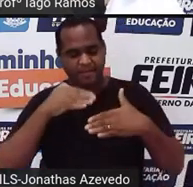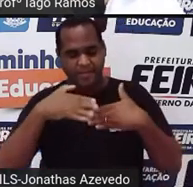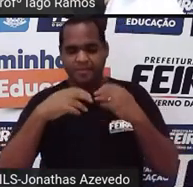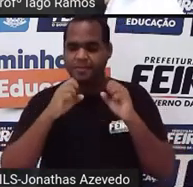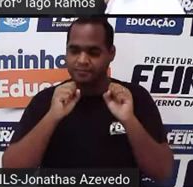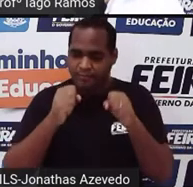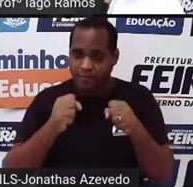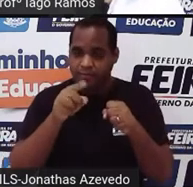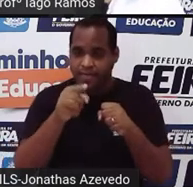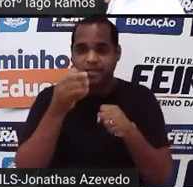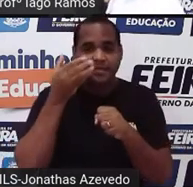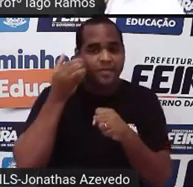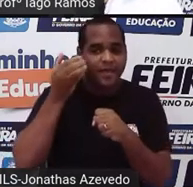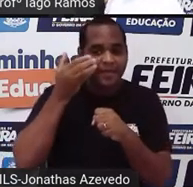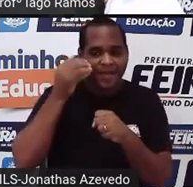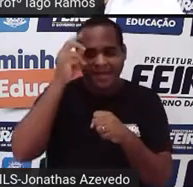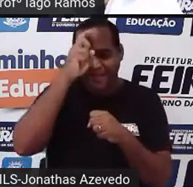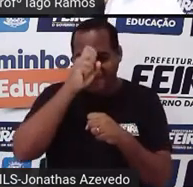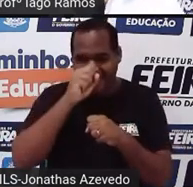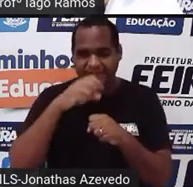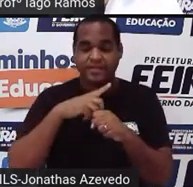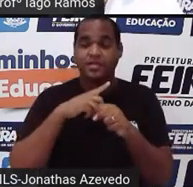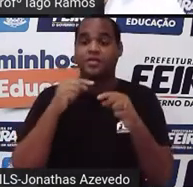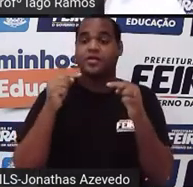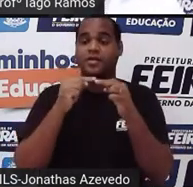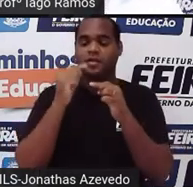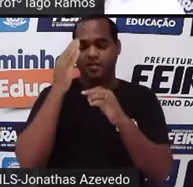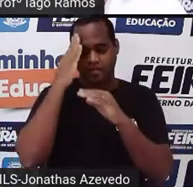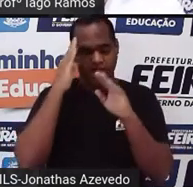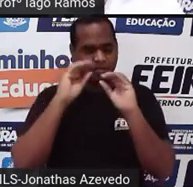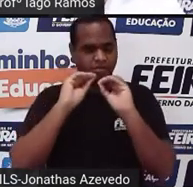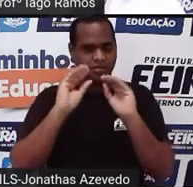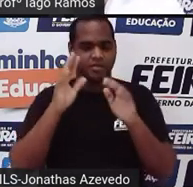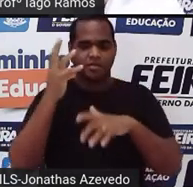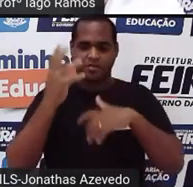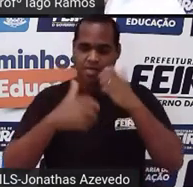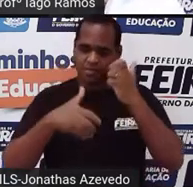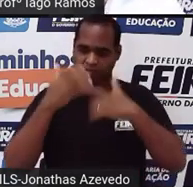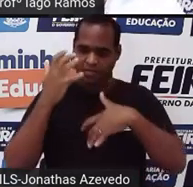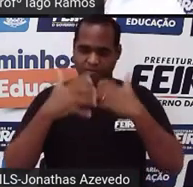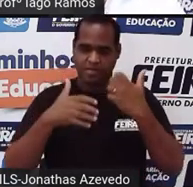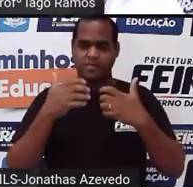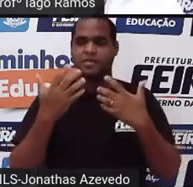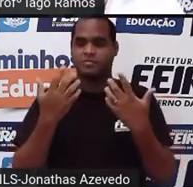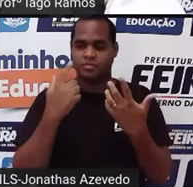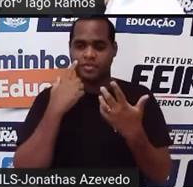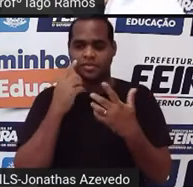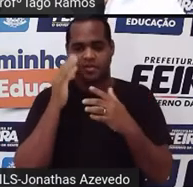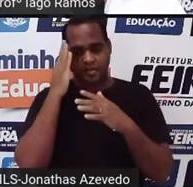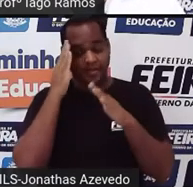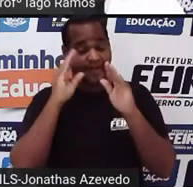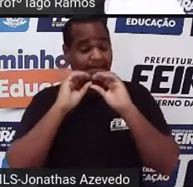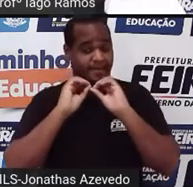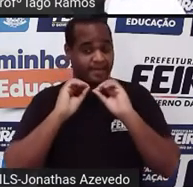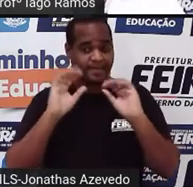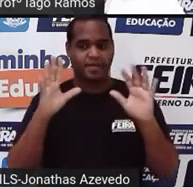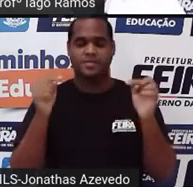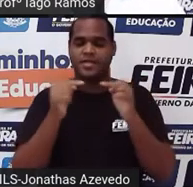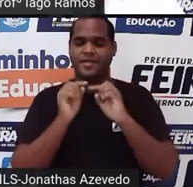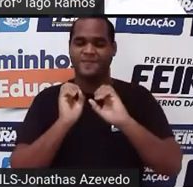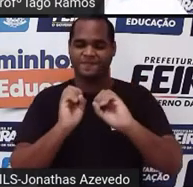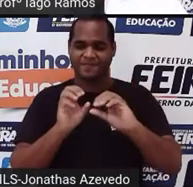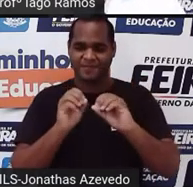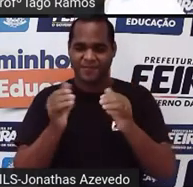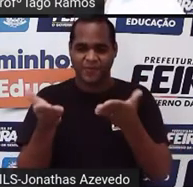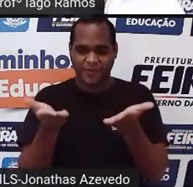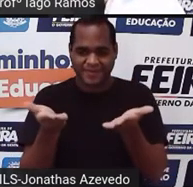certeza que a gente vai conseguir entender direitinho as coisas que a gente tem para entender aqui na aula de hoje. Bom, então vamos lá.